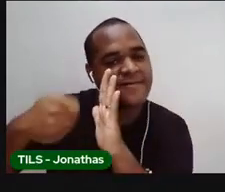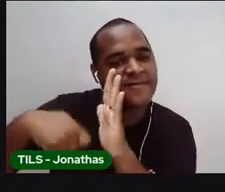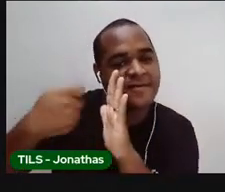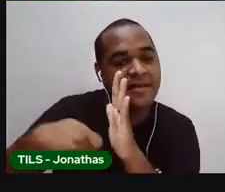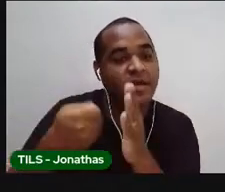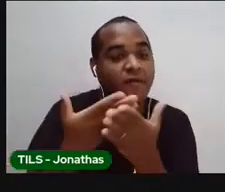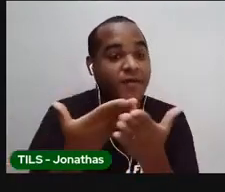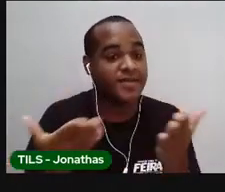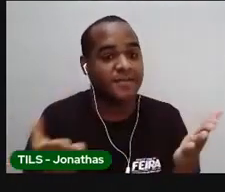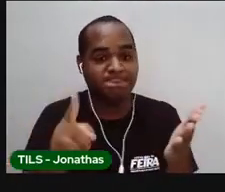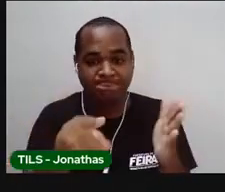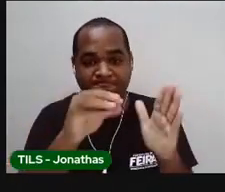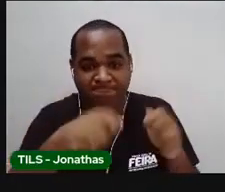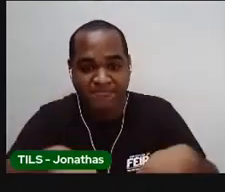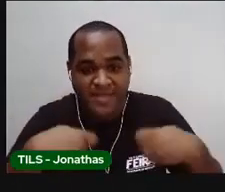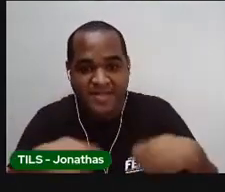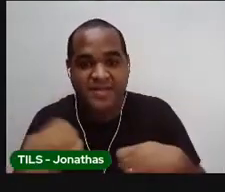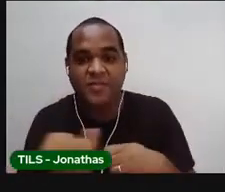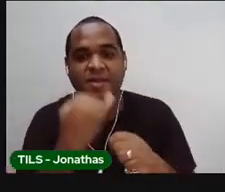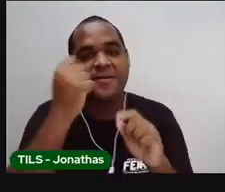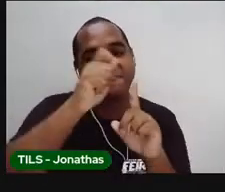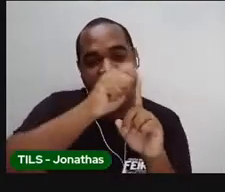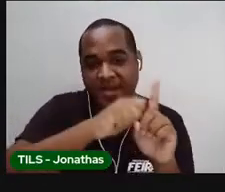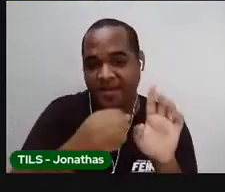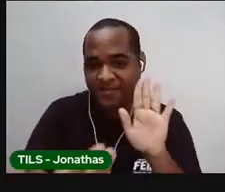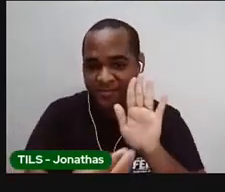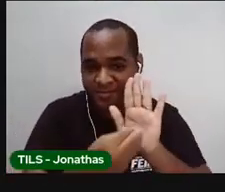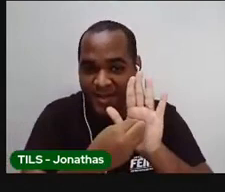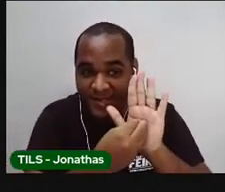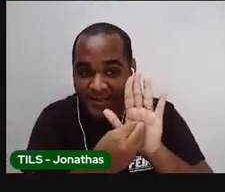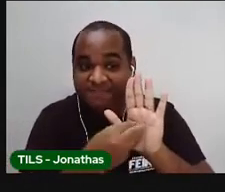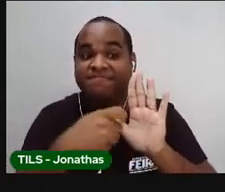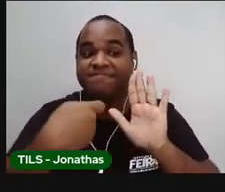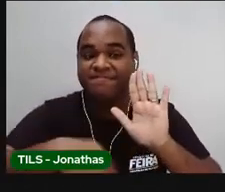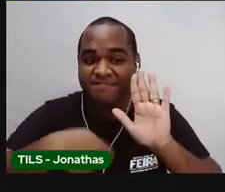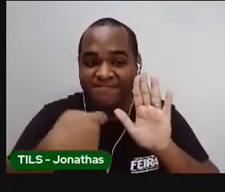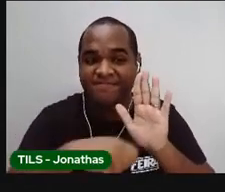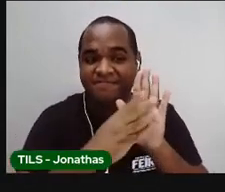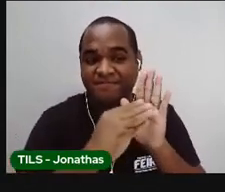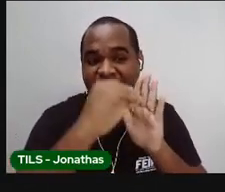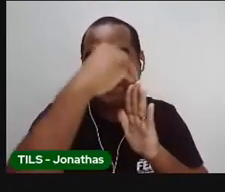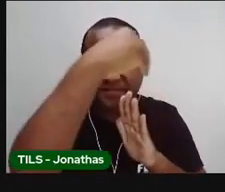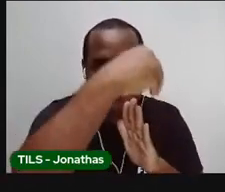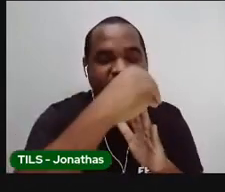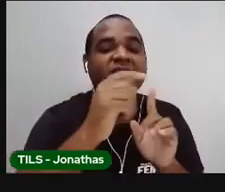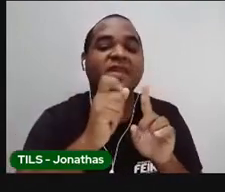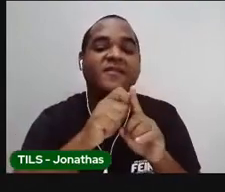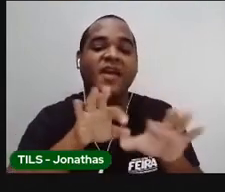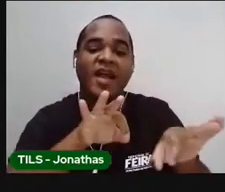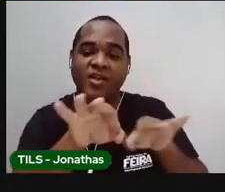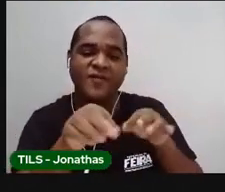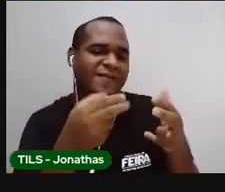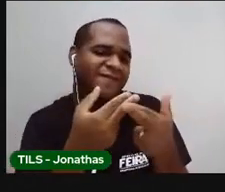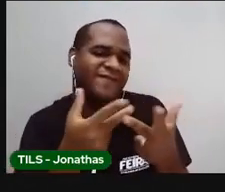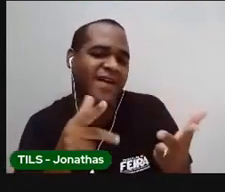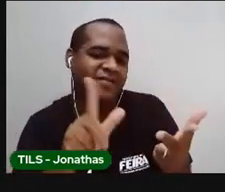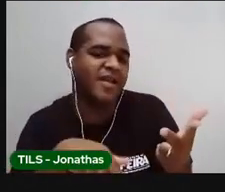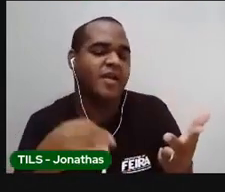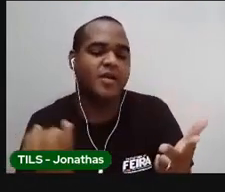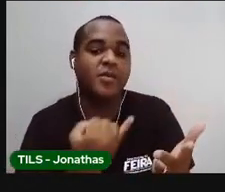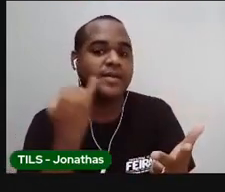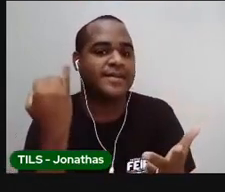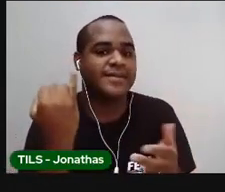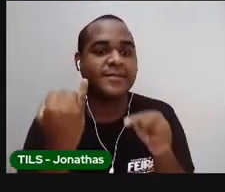você deverá preencher o calendário do mês de abril e resolver as situações para baixo. Dica